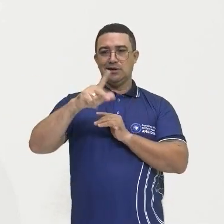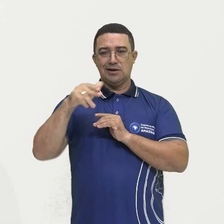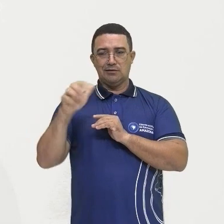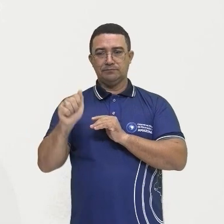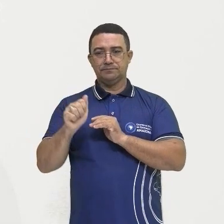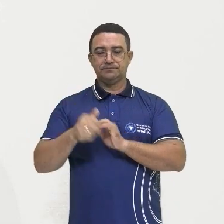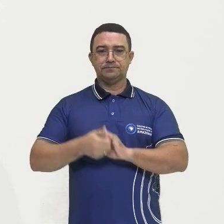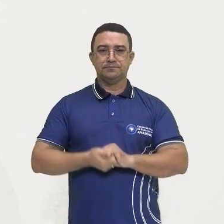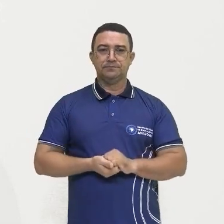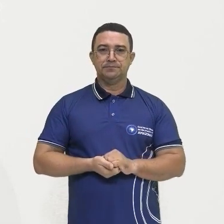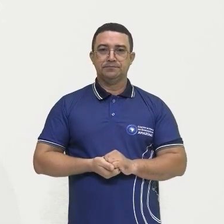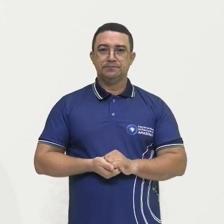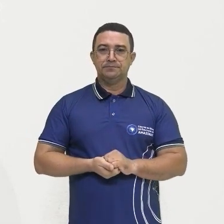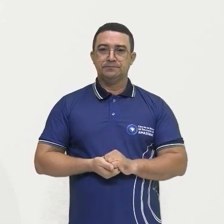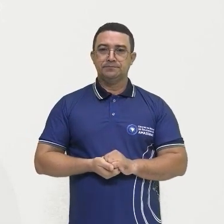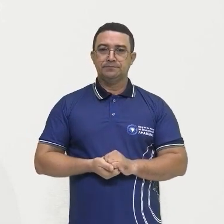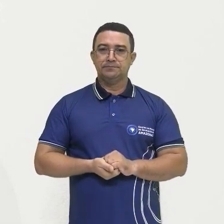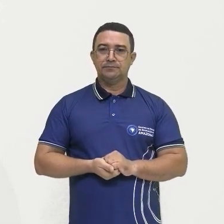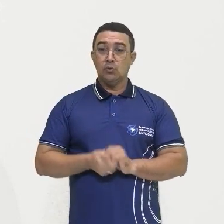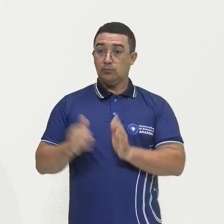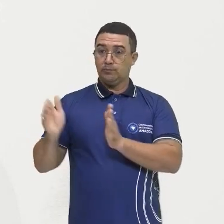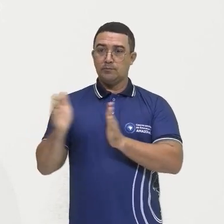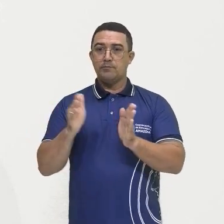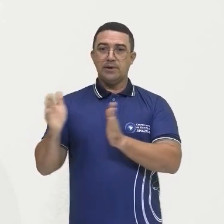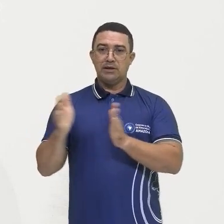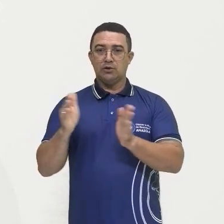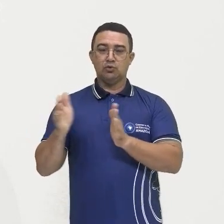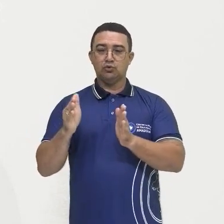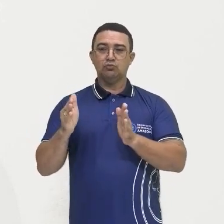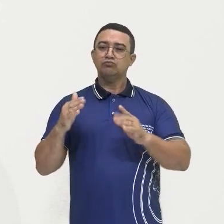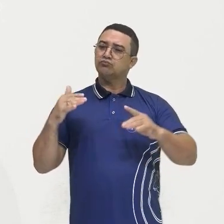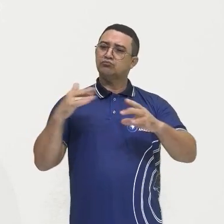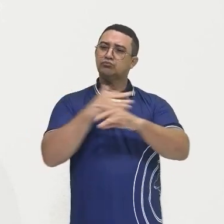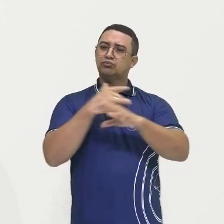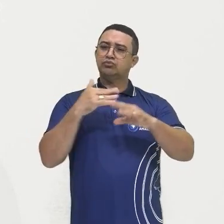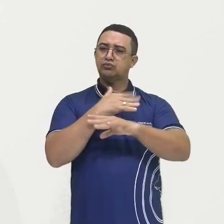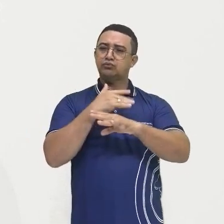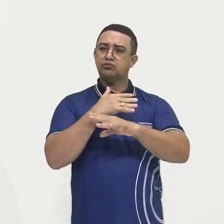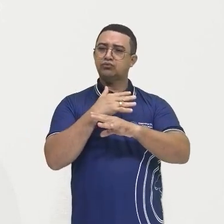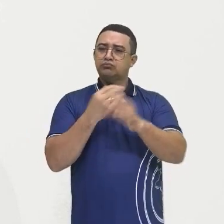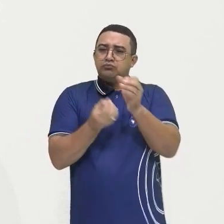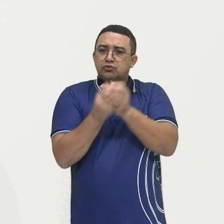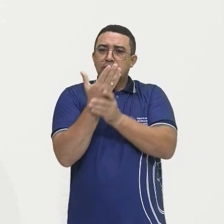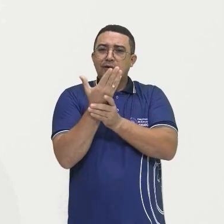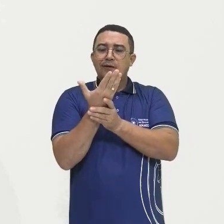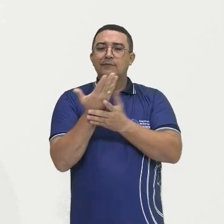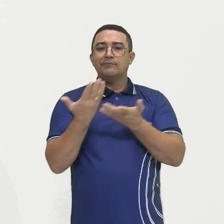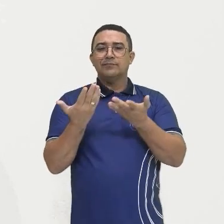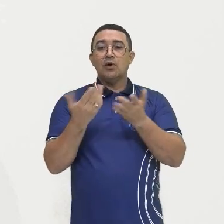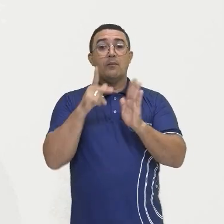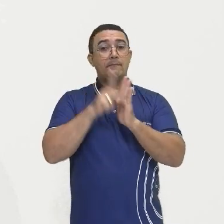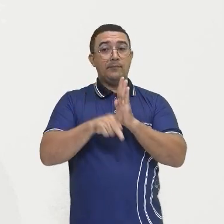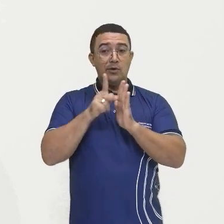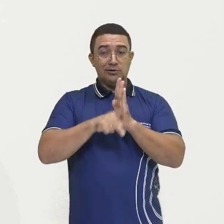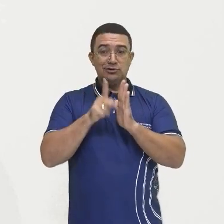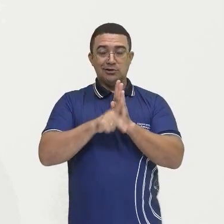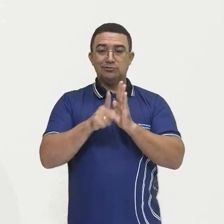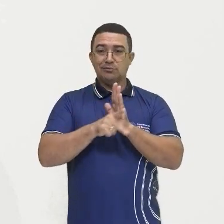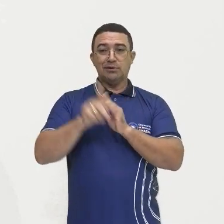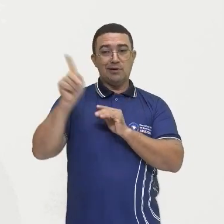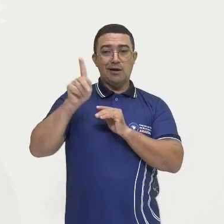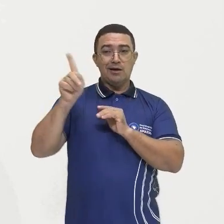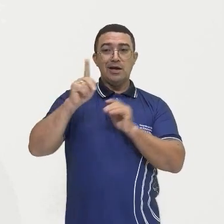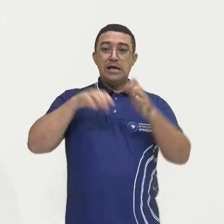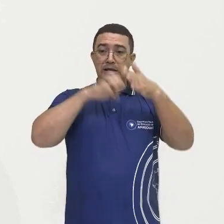Aí temos também, para esse período de urbanização, os grandes projetos, isso foi cidades e empresas, no estado do Pará,